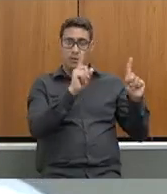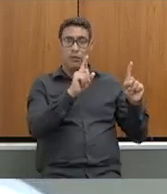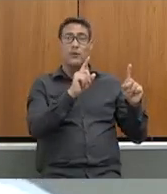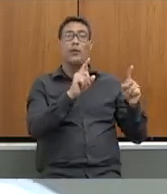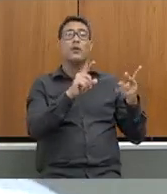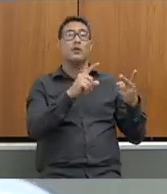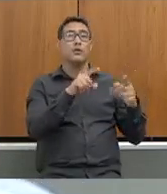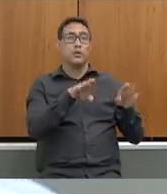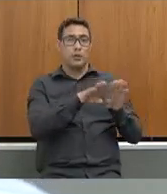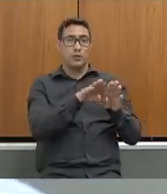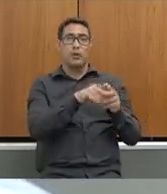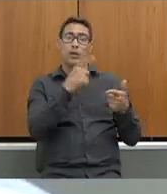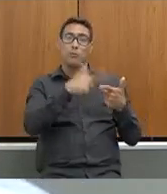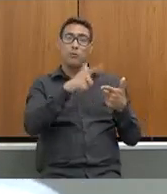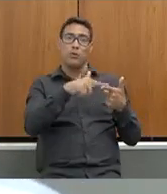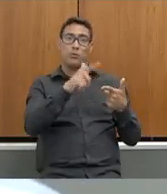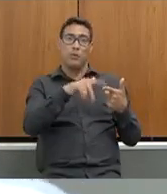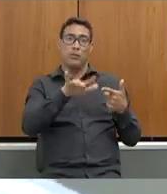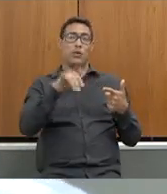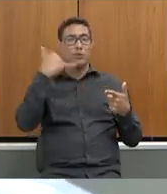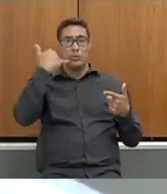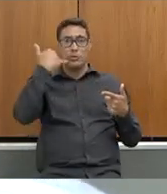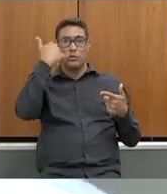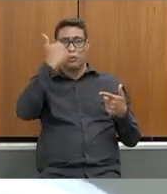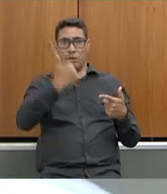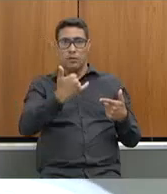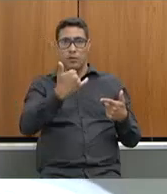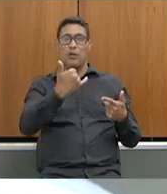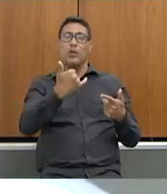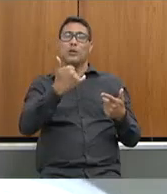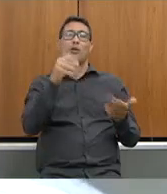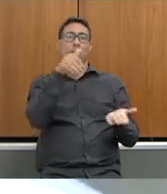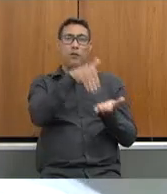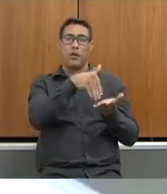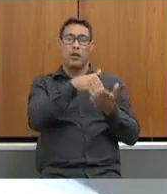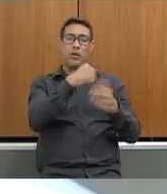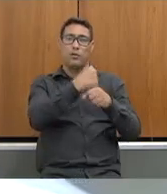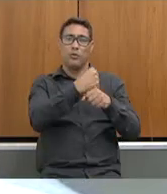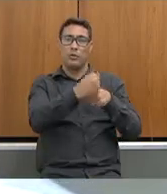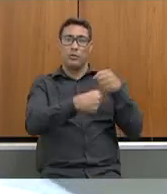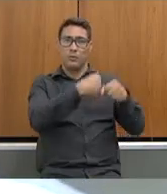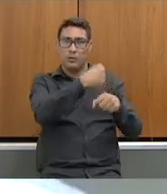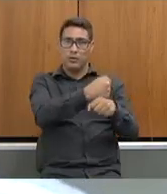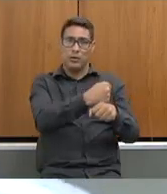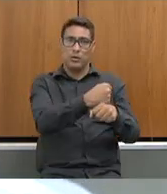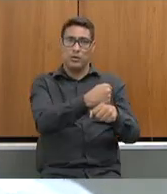também dos celulares que foram entregues no final do ano passado para